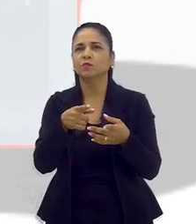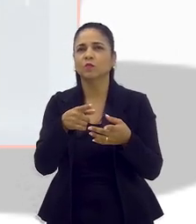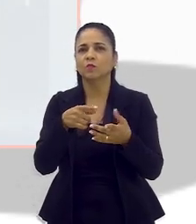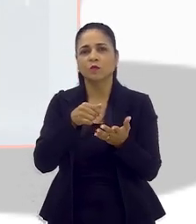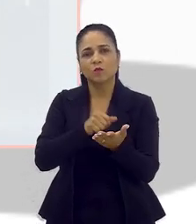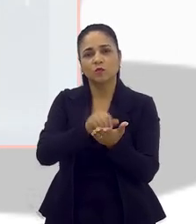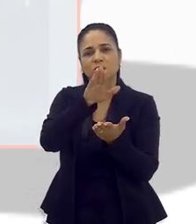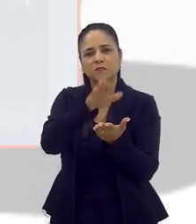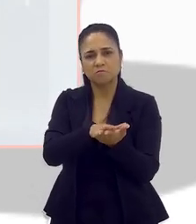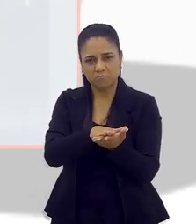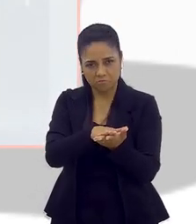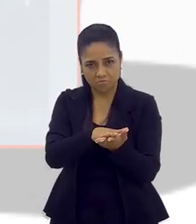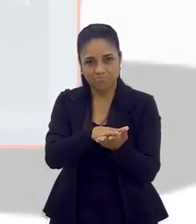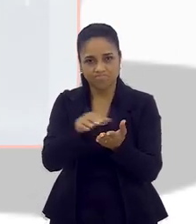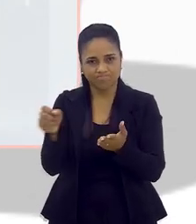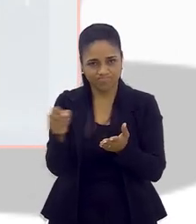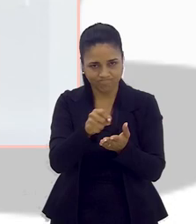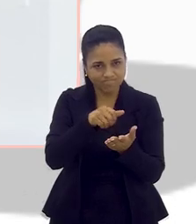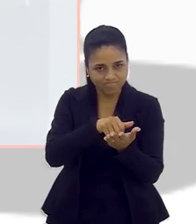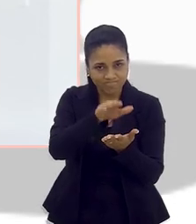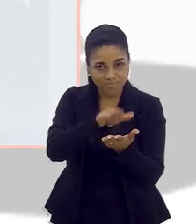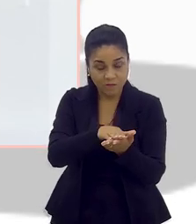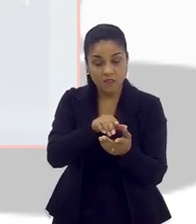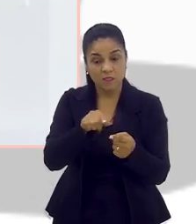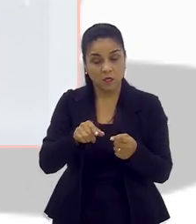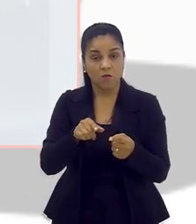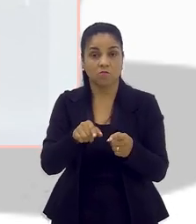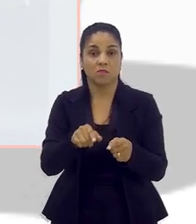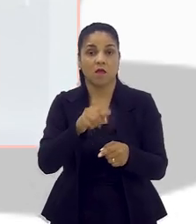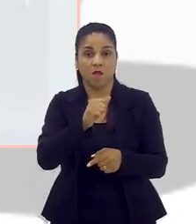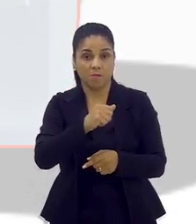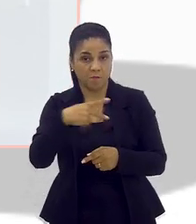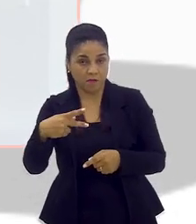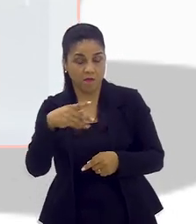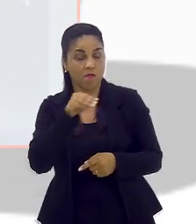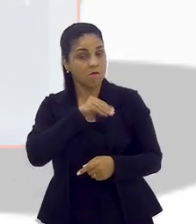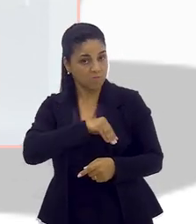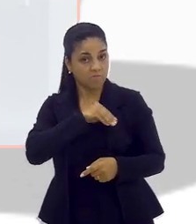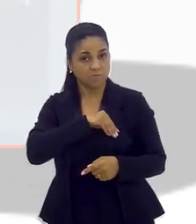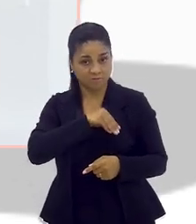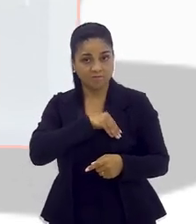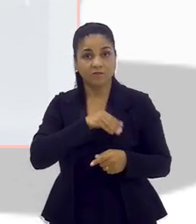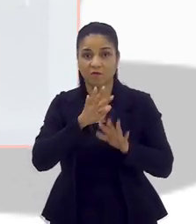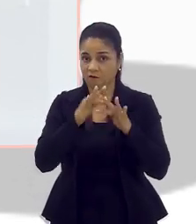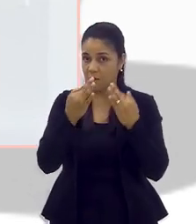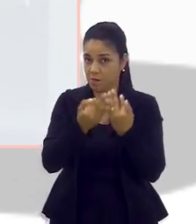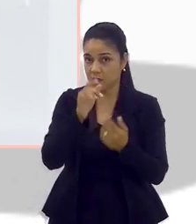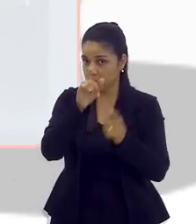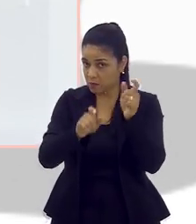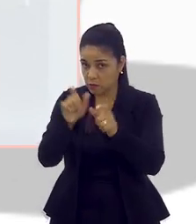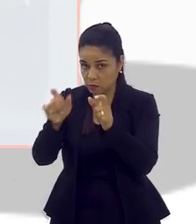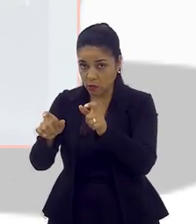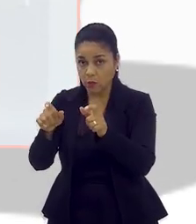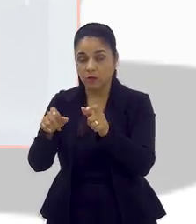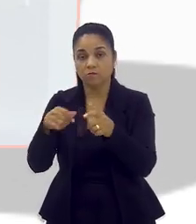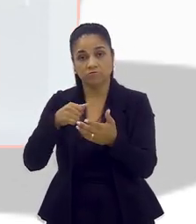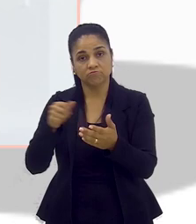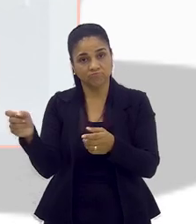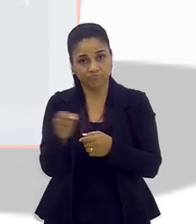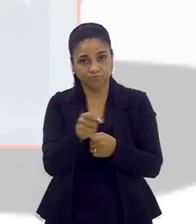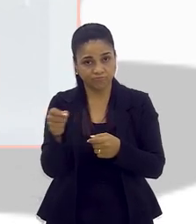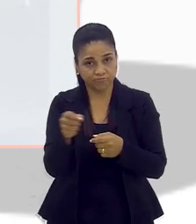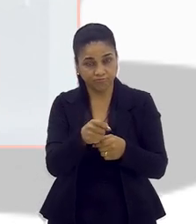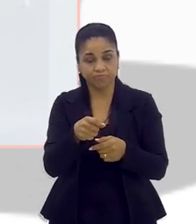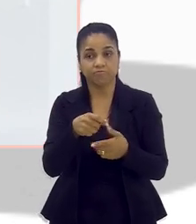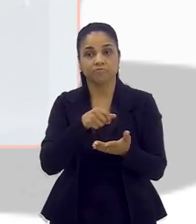nossa sociedade, que essa é uma forma de renda para muitas famílias, muitas pessoas, muitas famílias, e esse assunto já